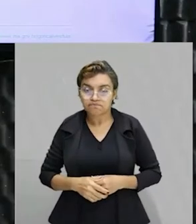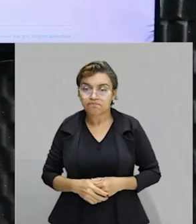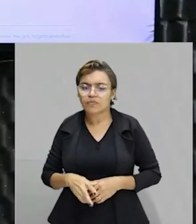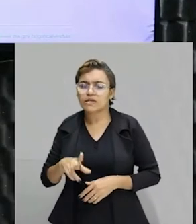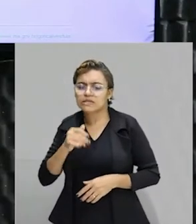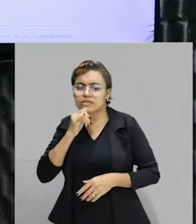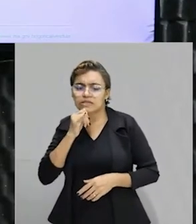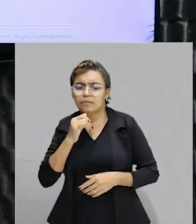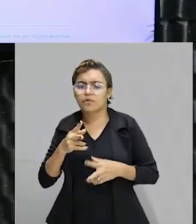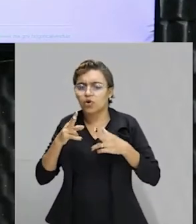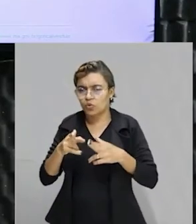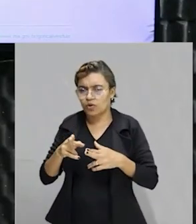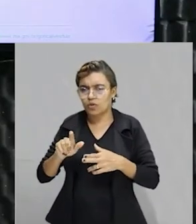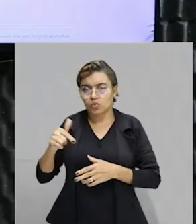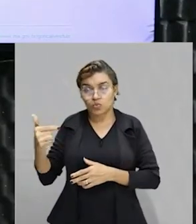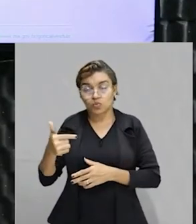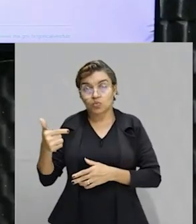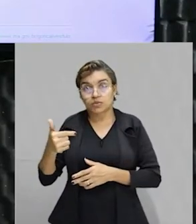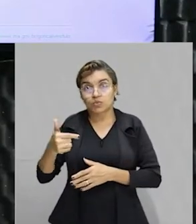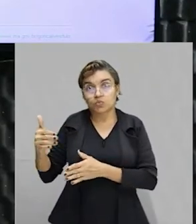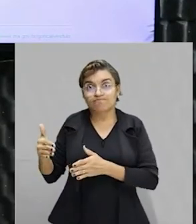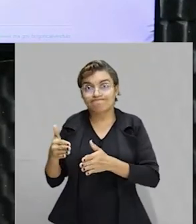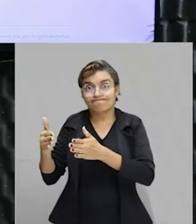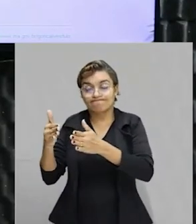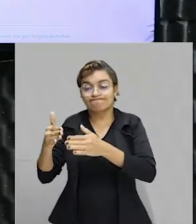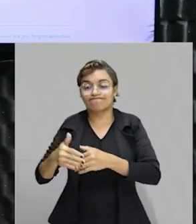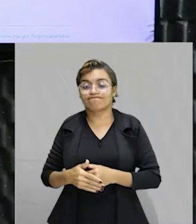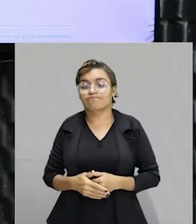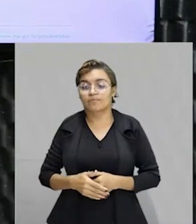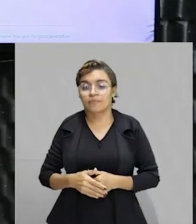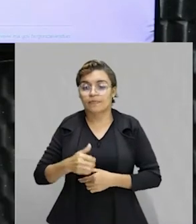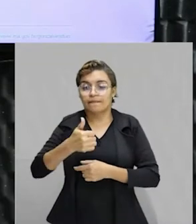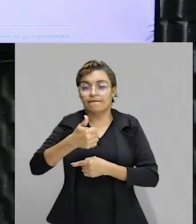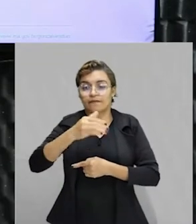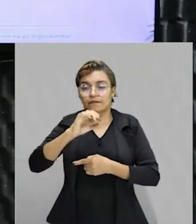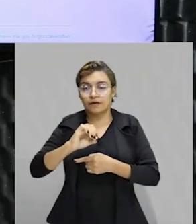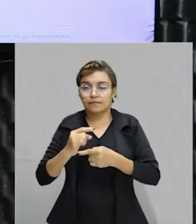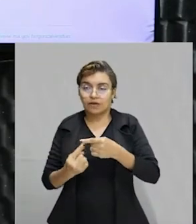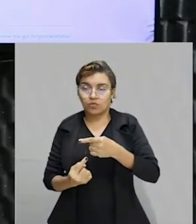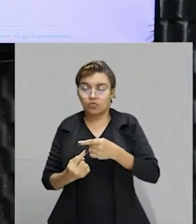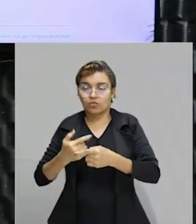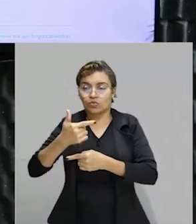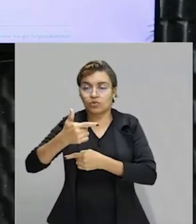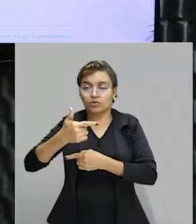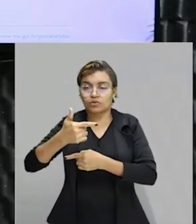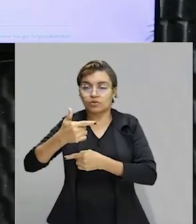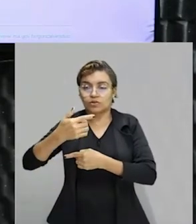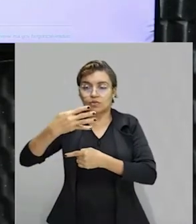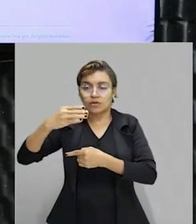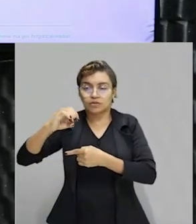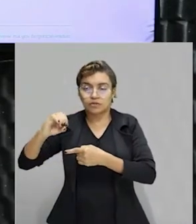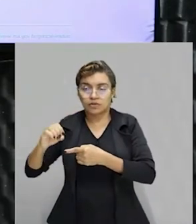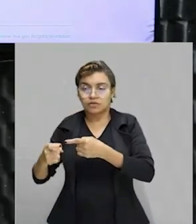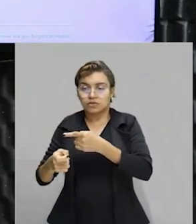a mesma coisa agora pro segundo percurso, gente. Olha só, 10 está para 1 assim como 2 e 400 está para x.